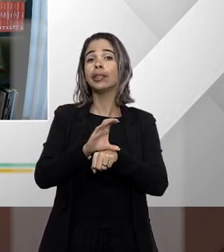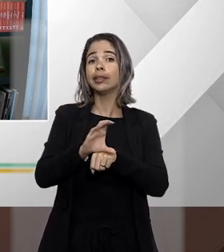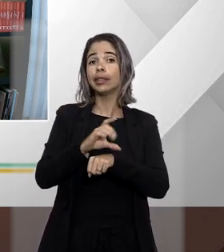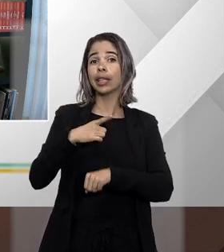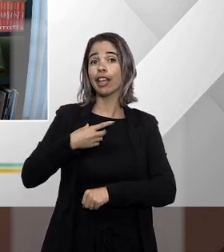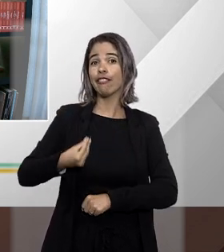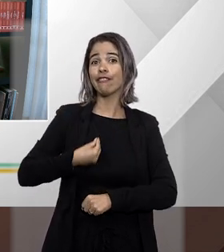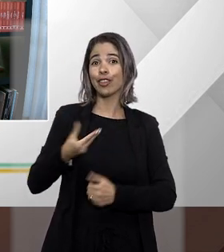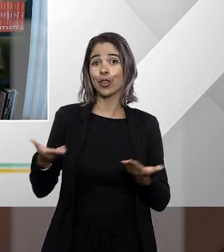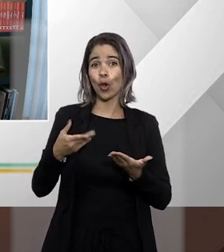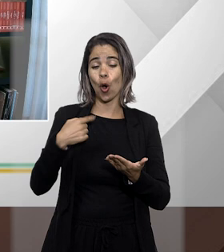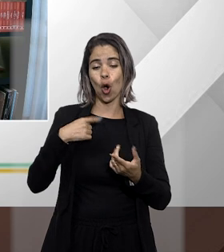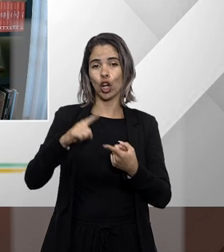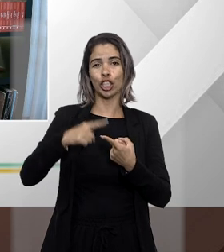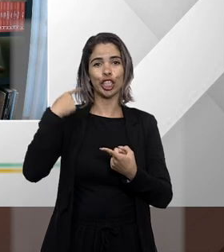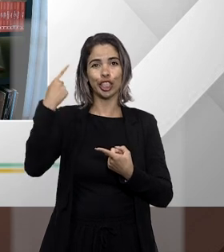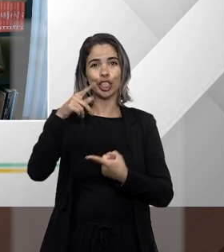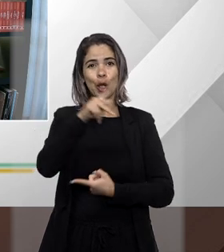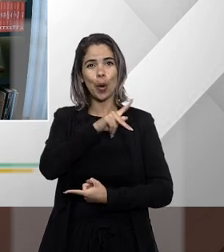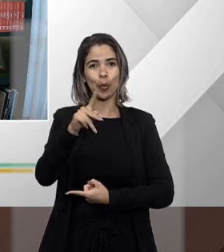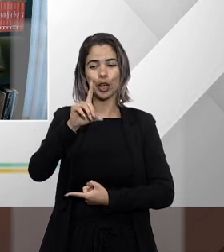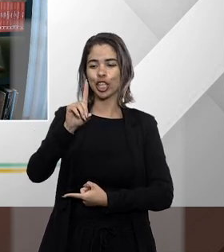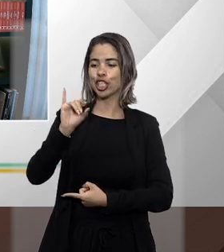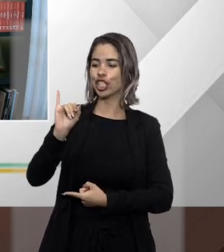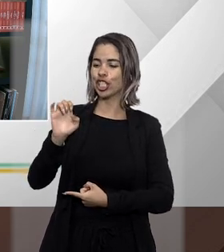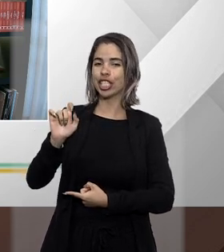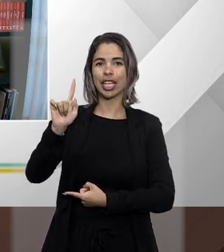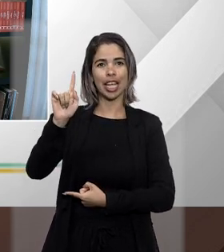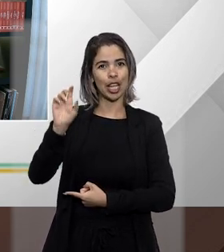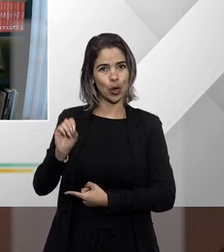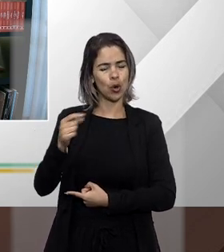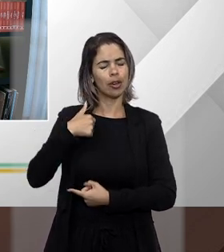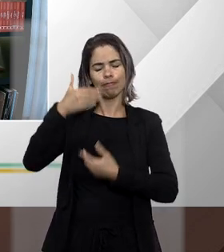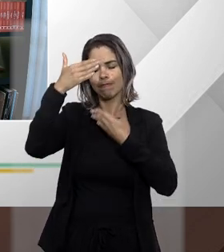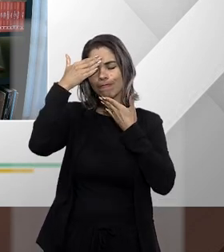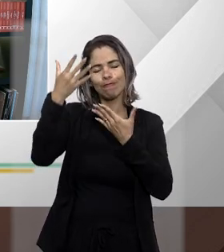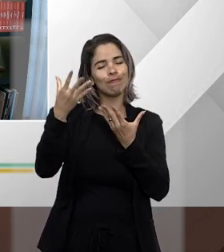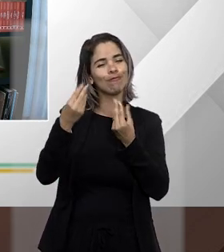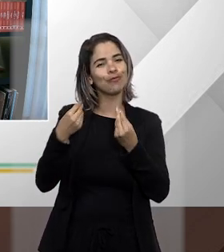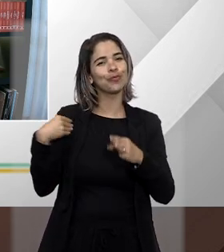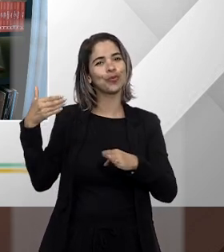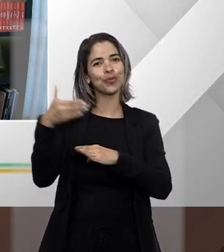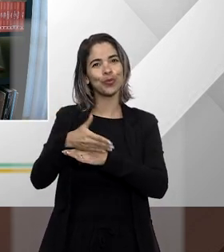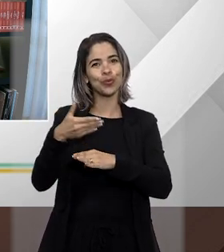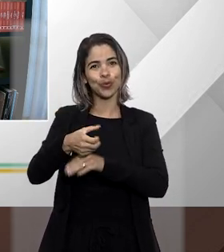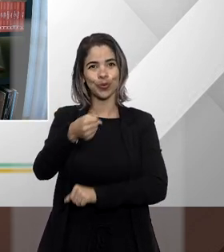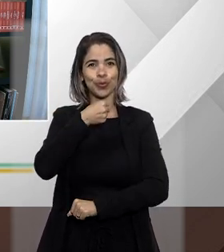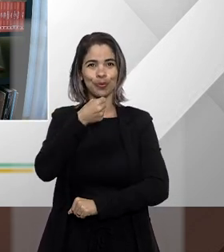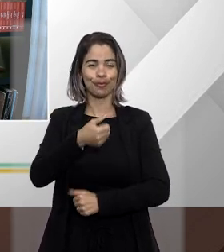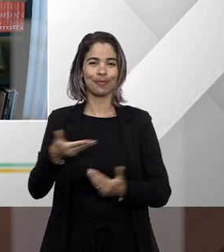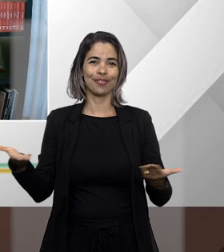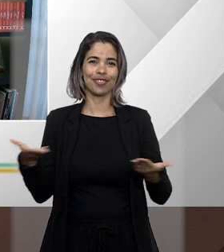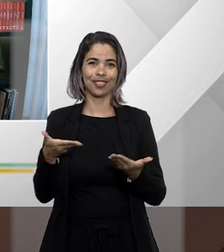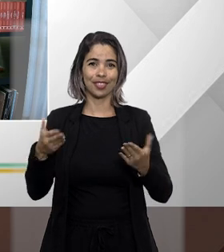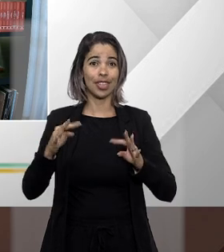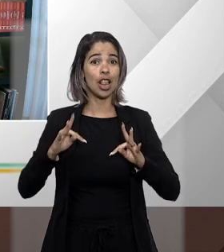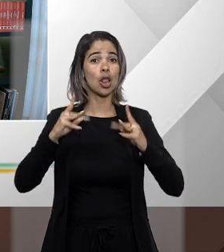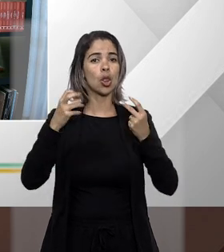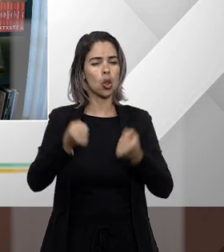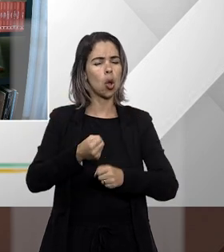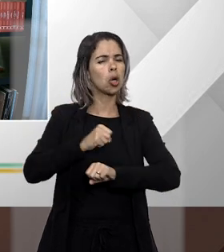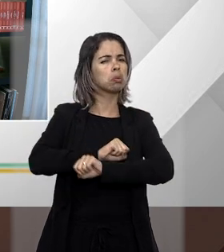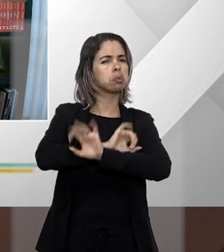professor Diego Pureza a quem eu agradeço a participação na nossa entrevista e todos os esclarecimentos professor muito obrigada